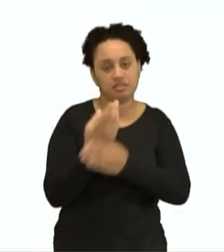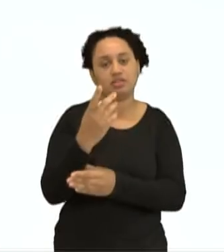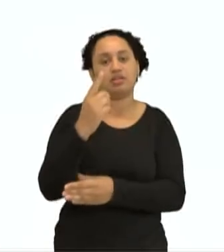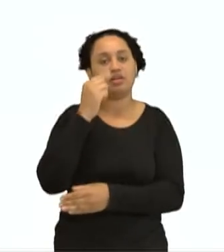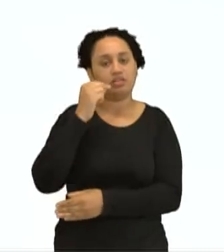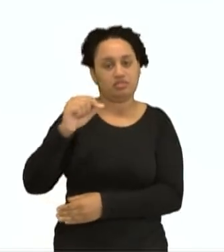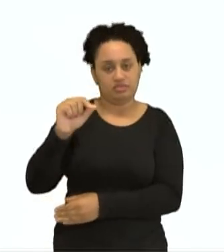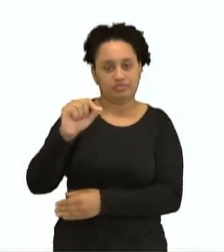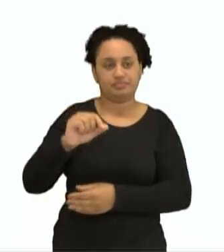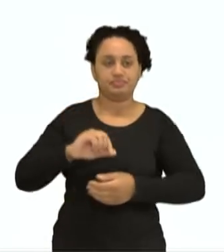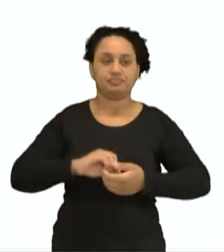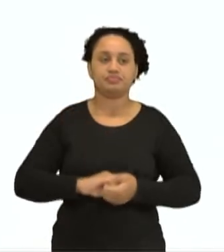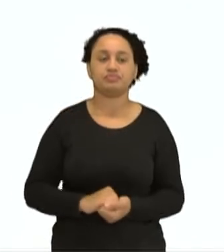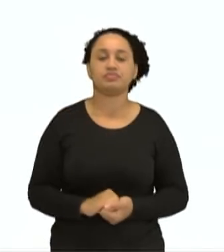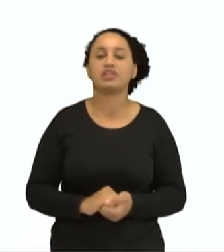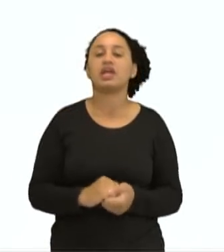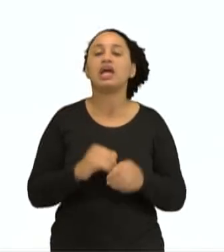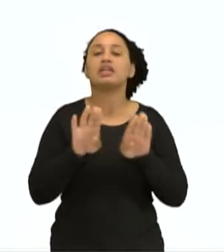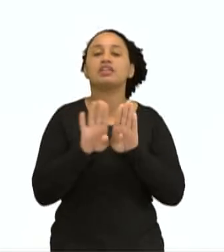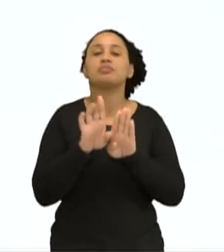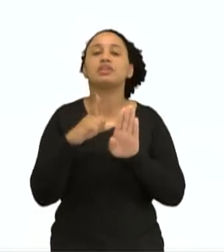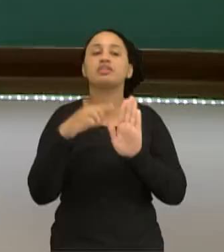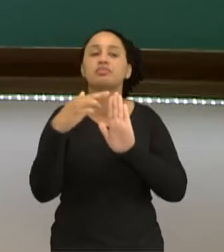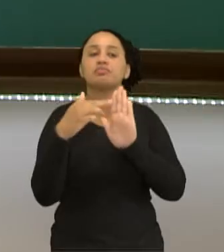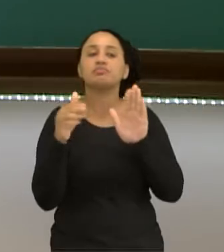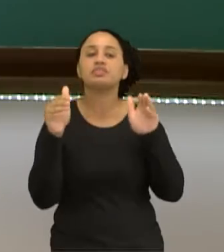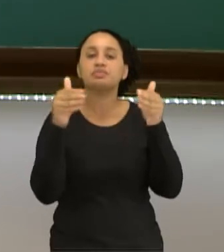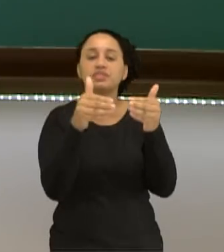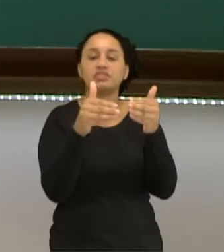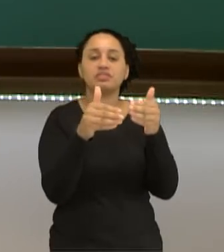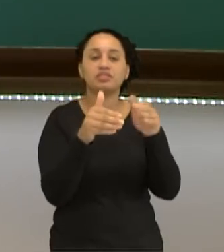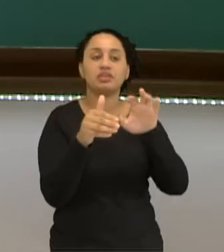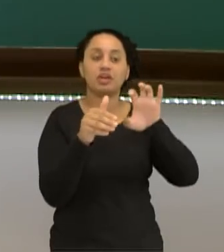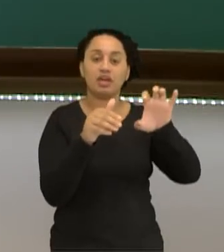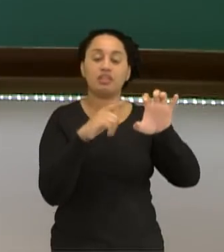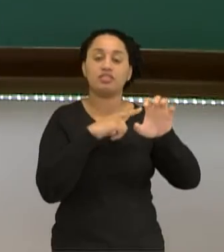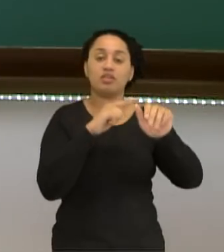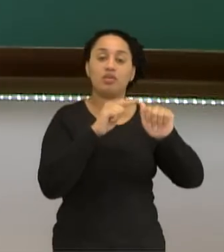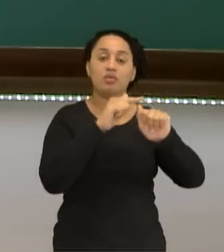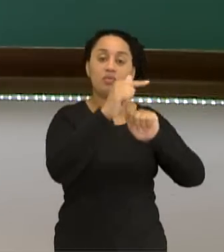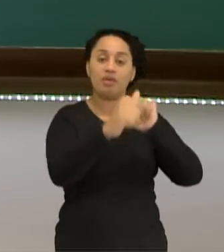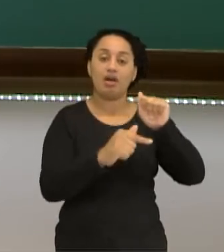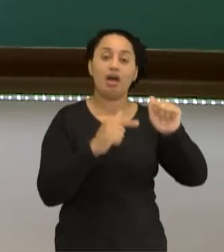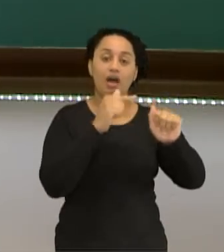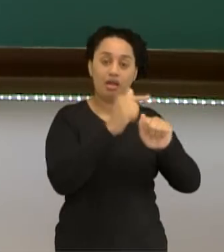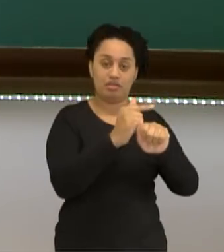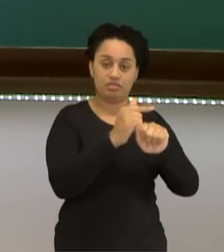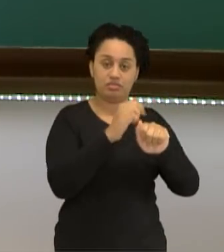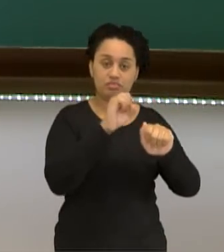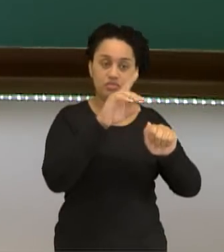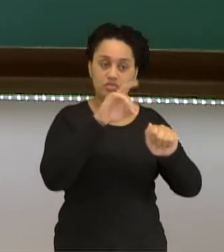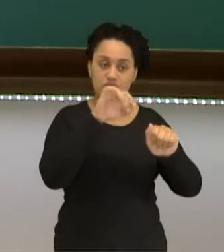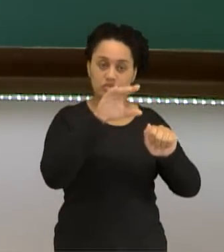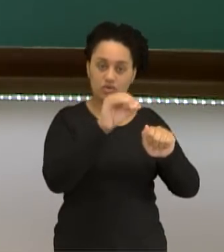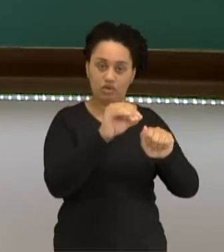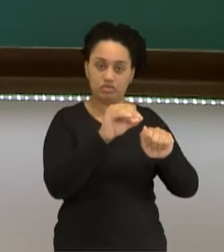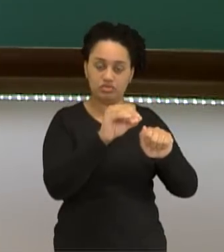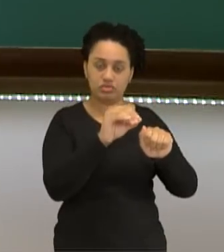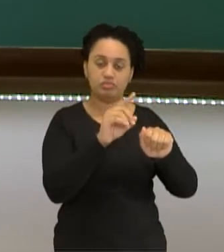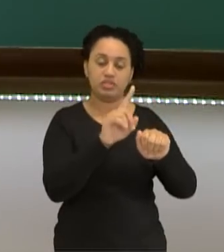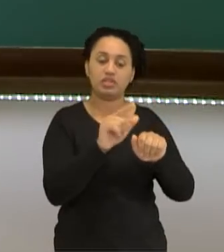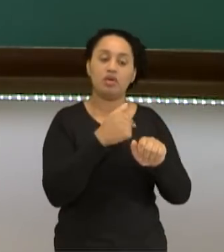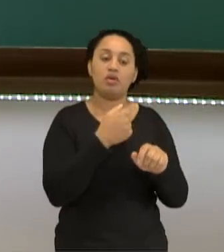Beleza, pessoal? Tem uma particularidade aqui. Aqui eu tinha um átomo de sódio. Átomo é quando a carga positiva era igual à carga